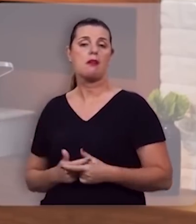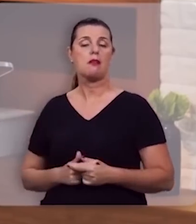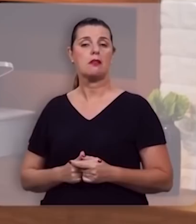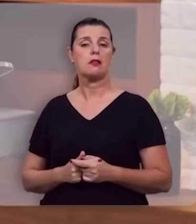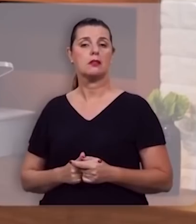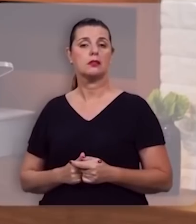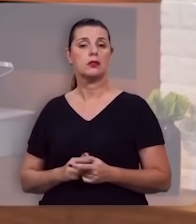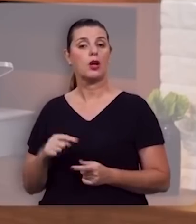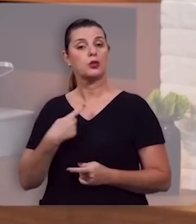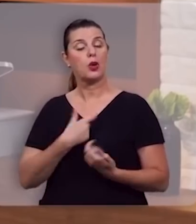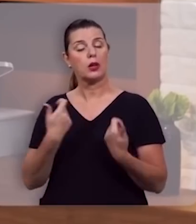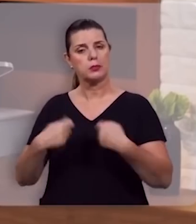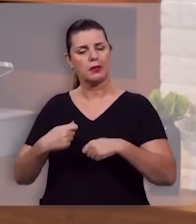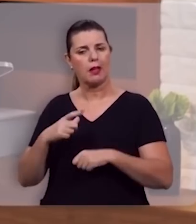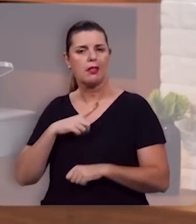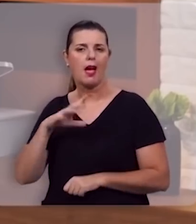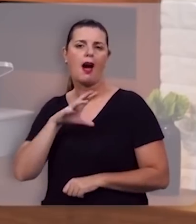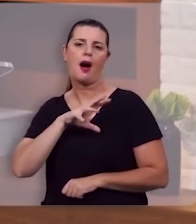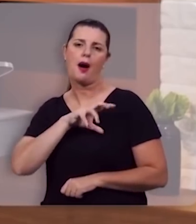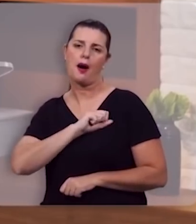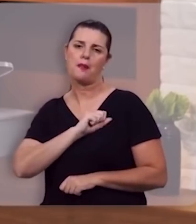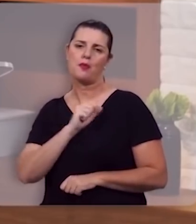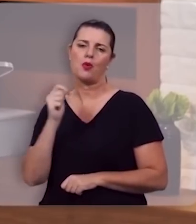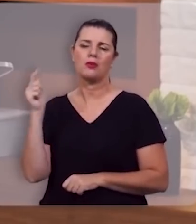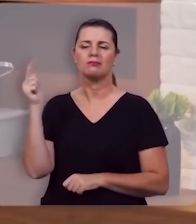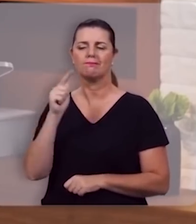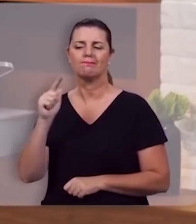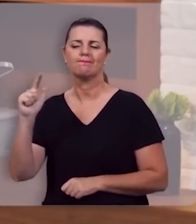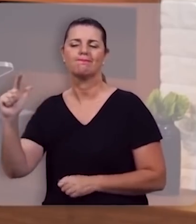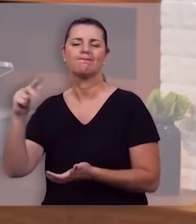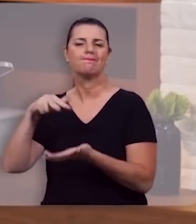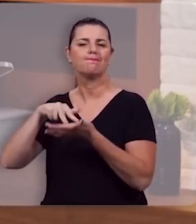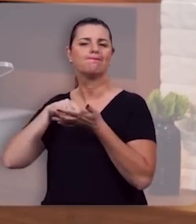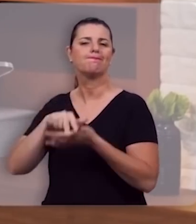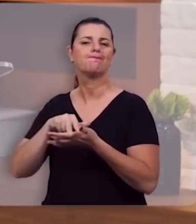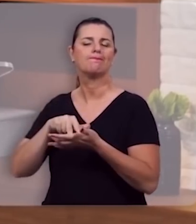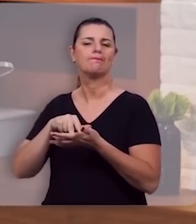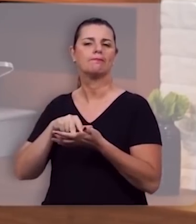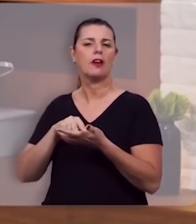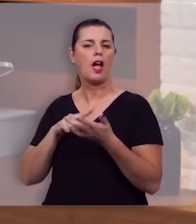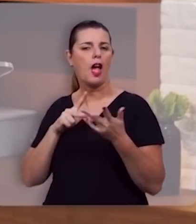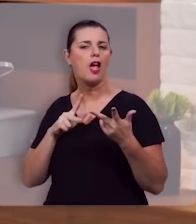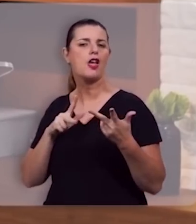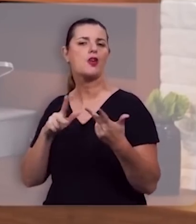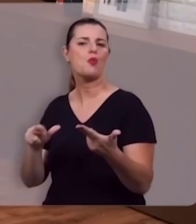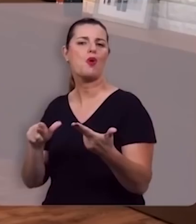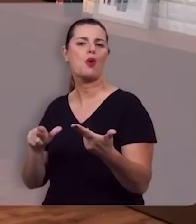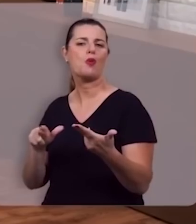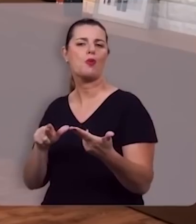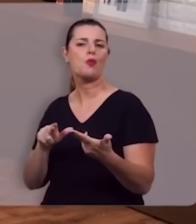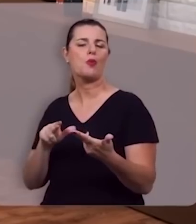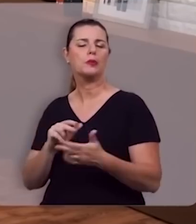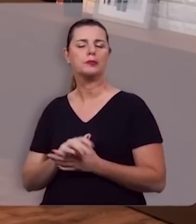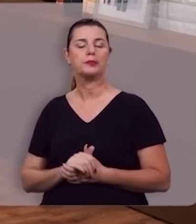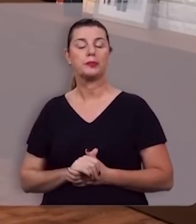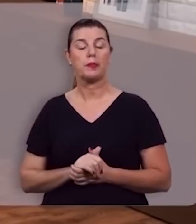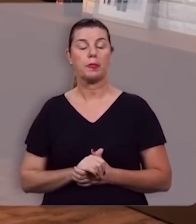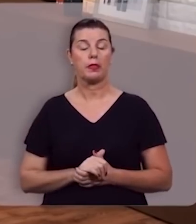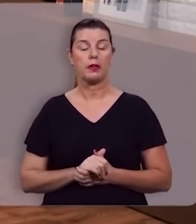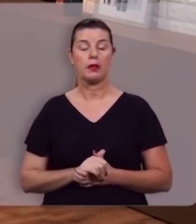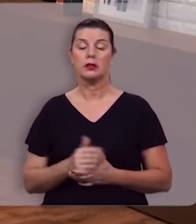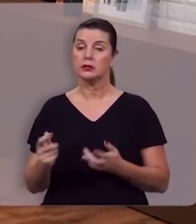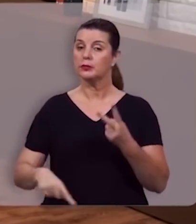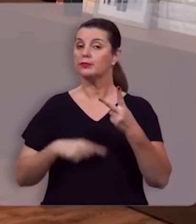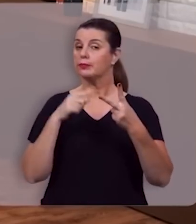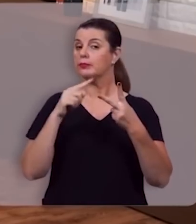mas devemos ter um amor perseverante é assim que o marido deve amar sua mulher mas em segundo lugar